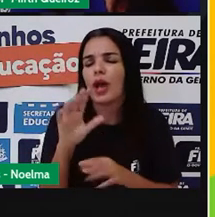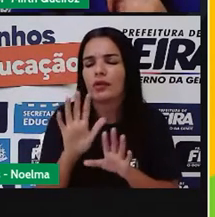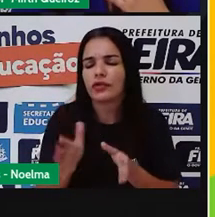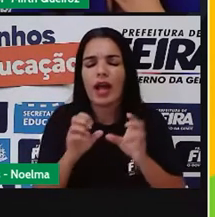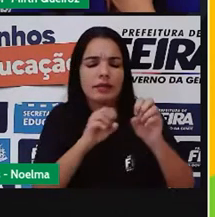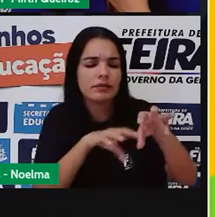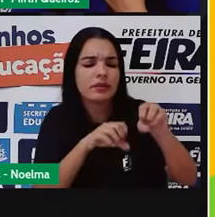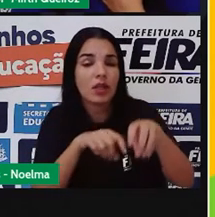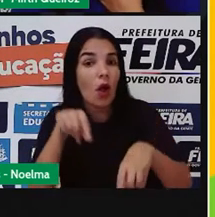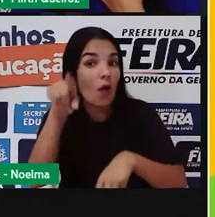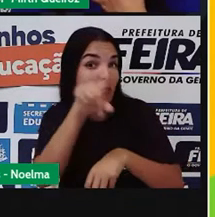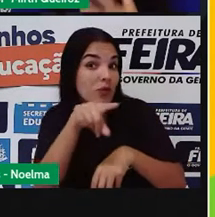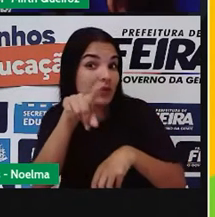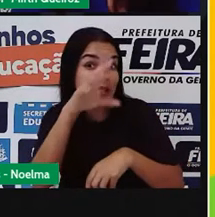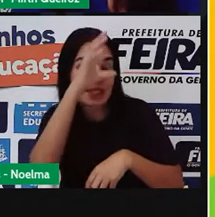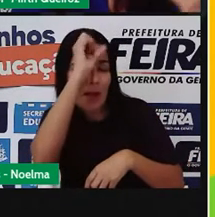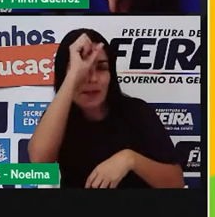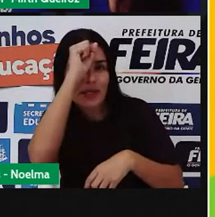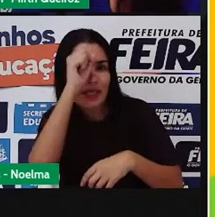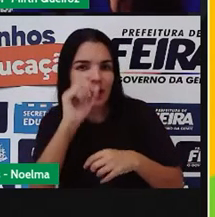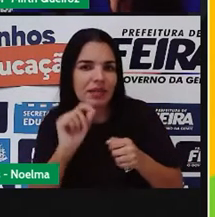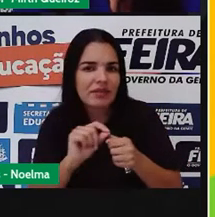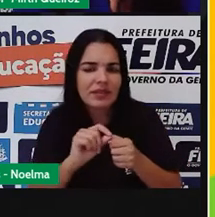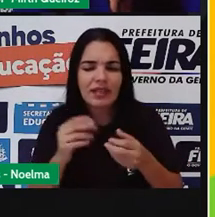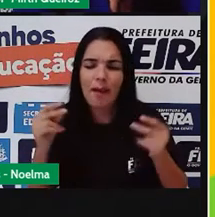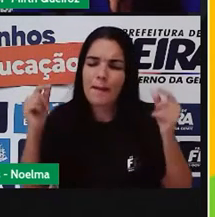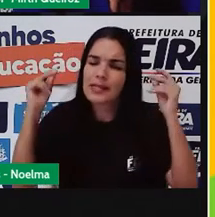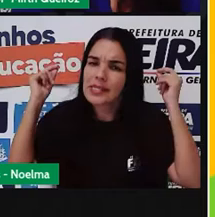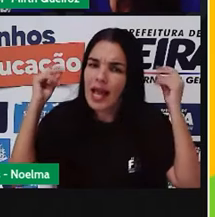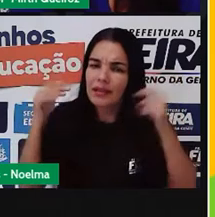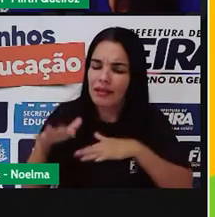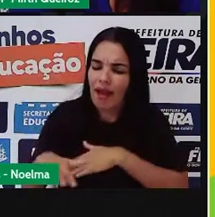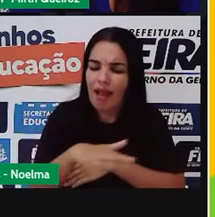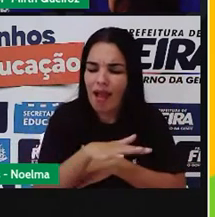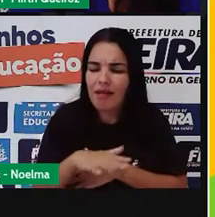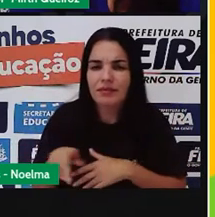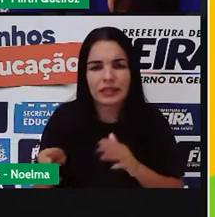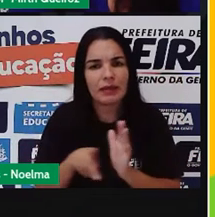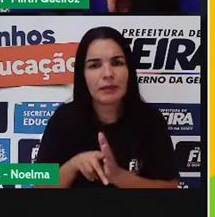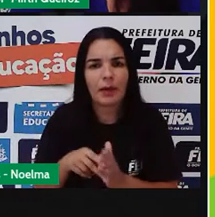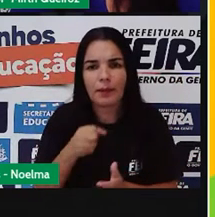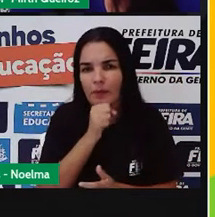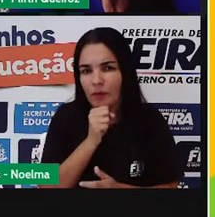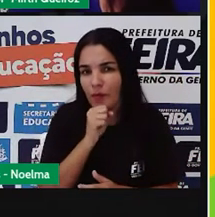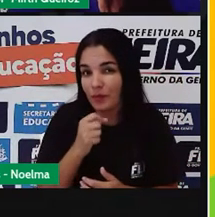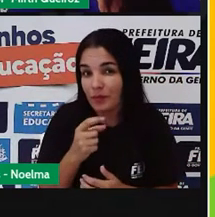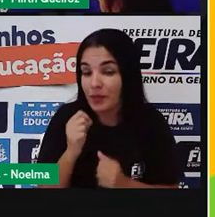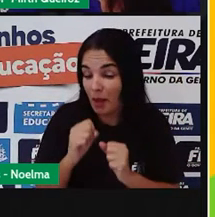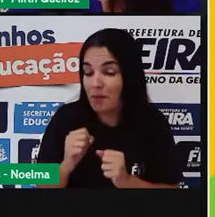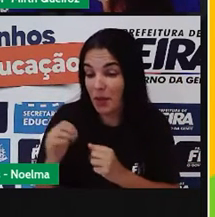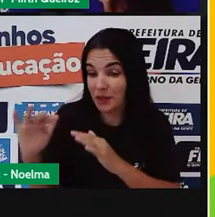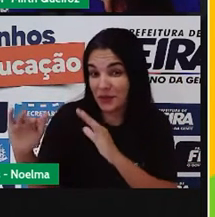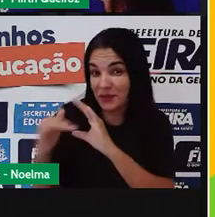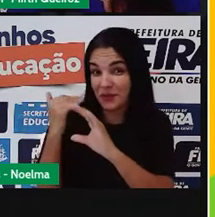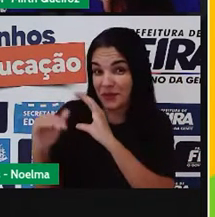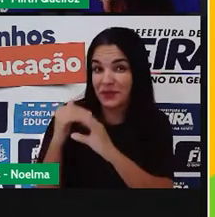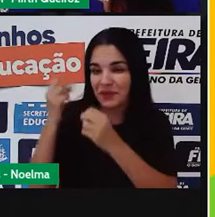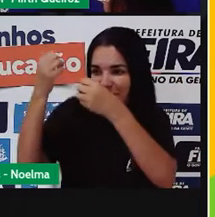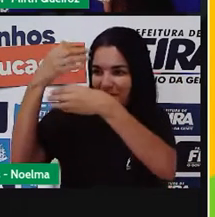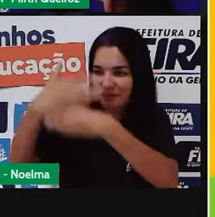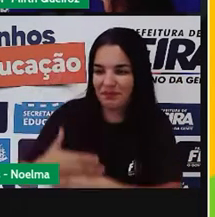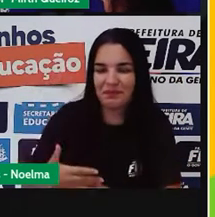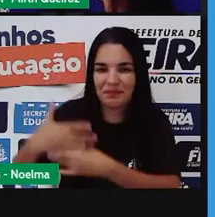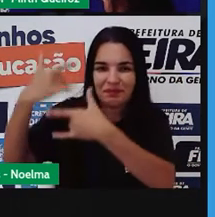ensinaram vocês aí, que eles faziam na infância deles? Conte para a gente aí no chat, certo?